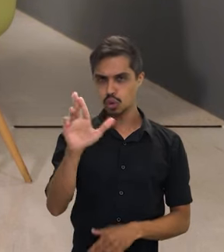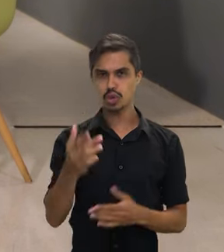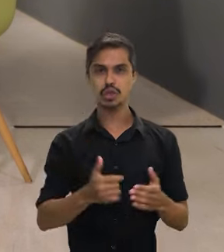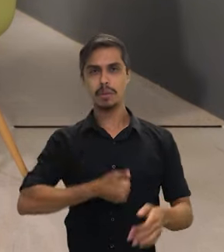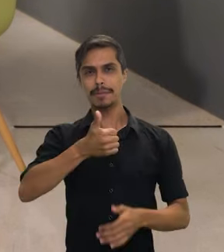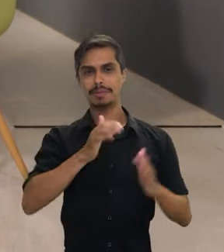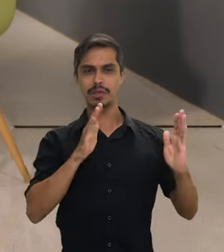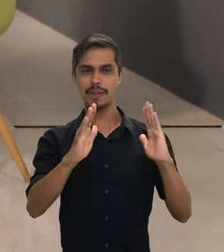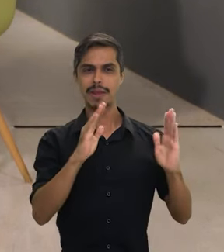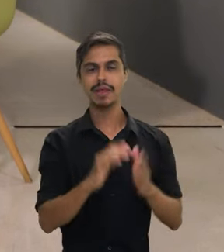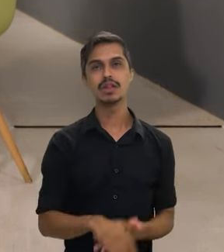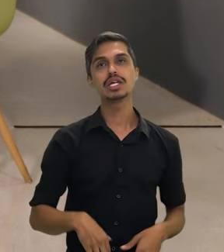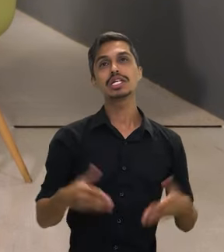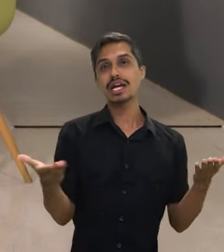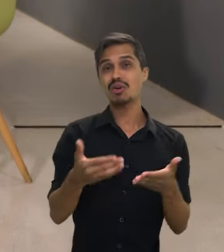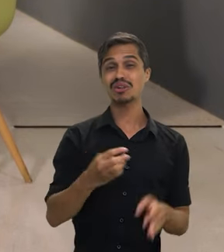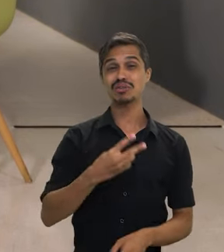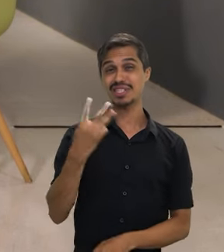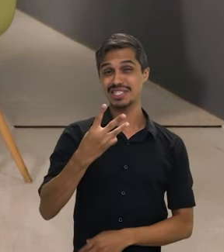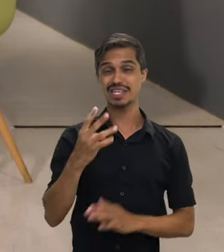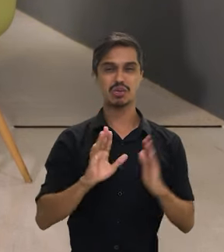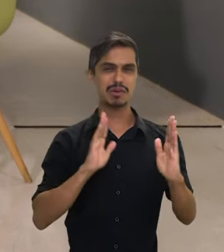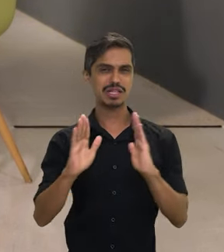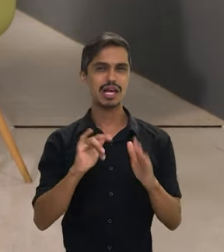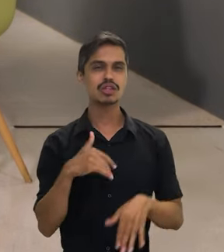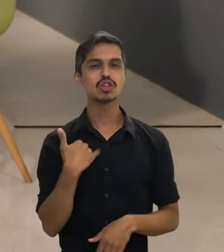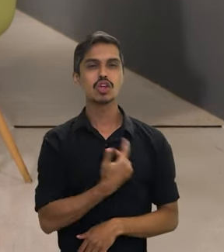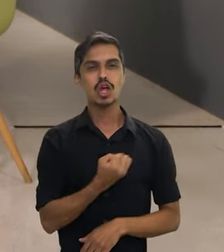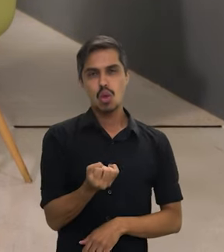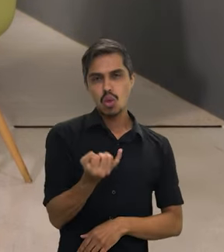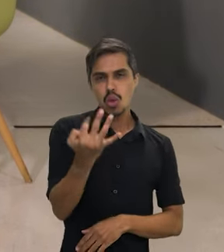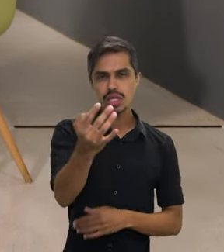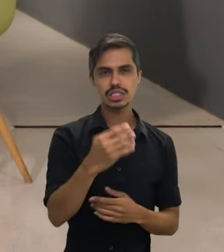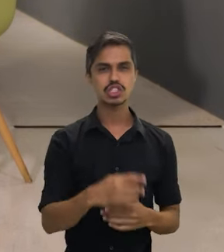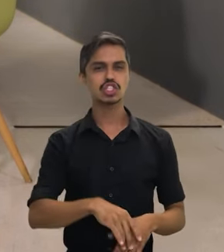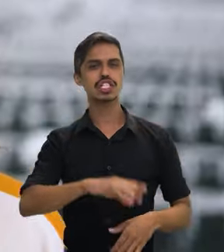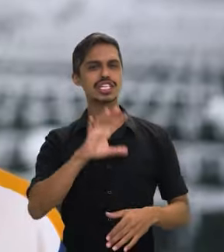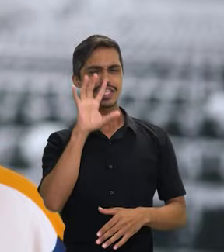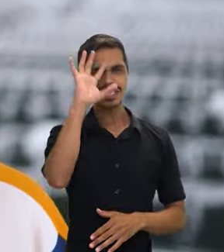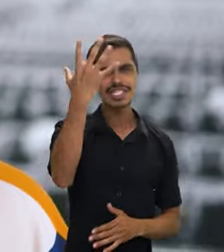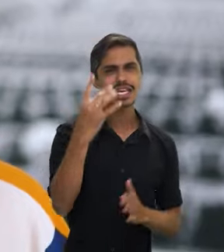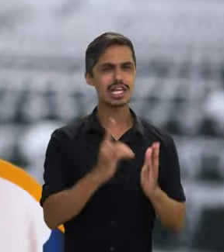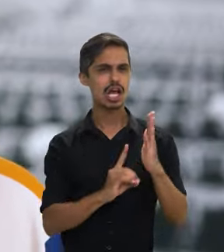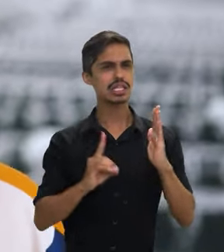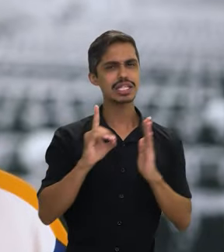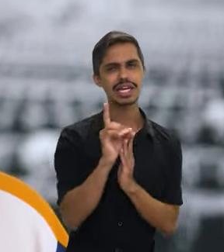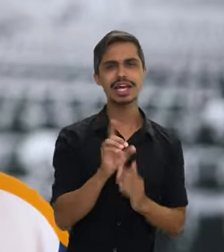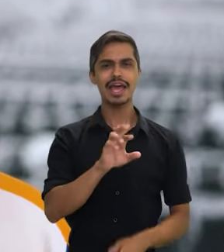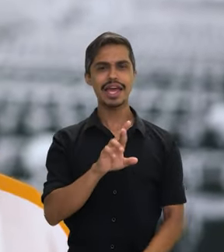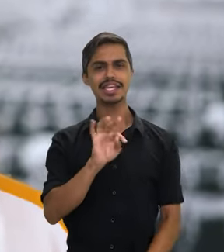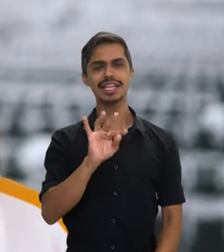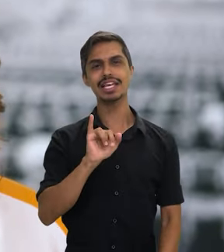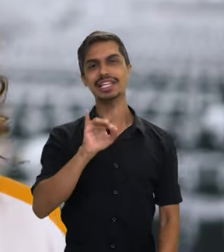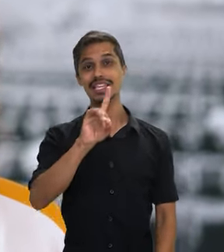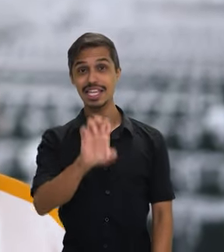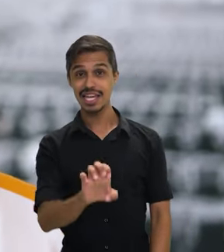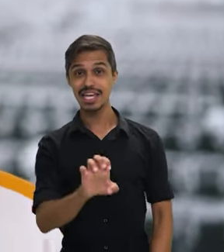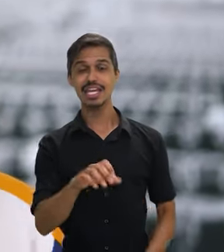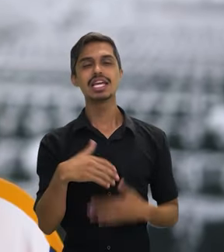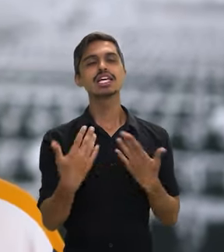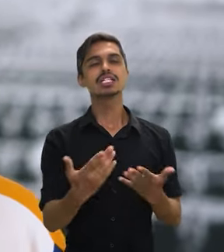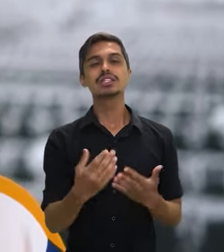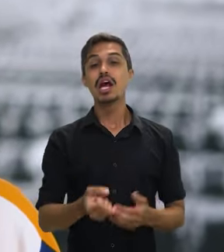e agora trazendo para o terceiro mandato do presidente, os números que nós tivemos de titulação, de decreto, de RT e D, foram, assim, uma média